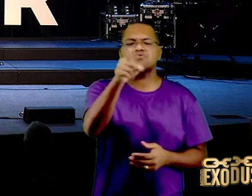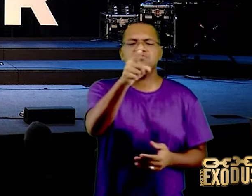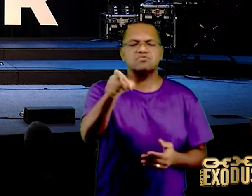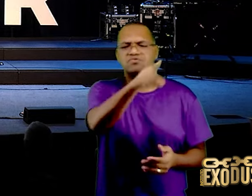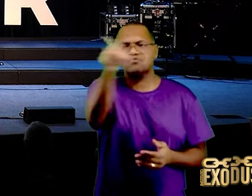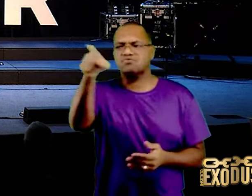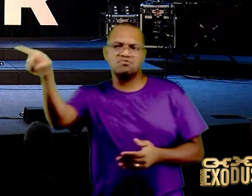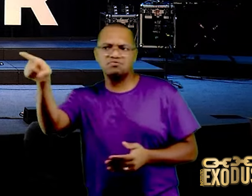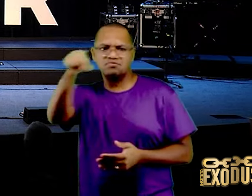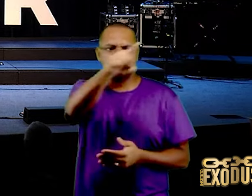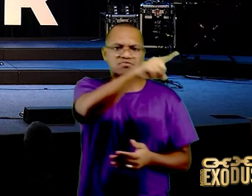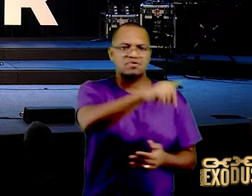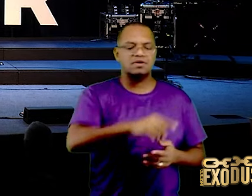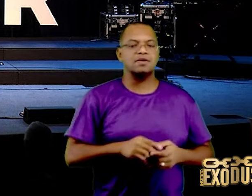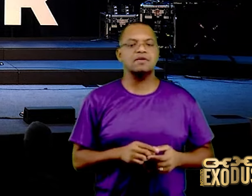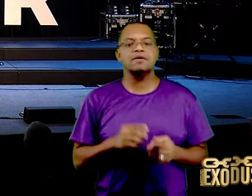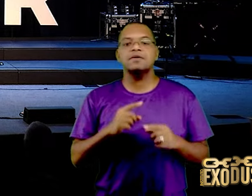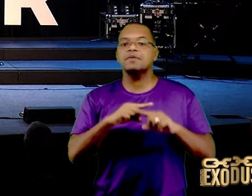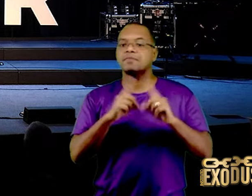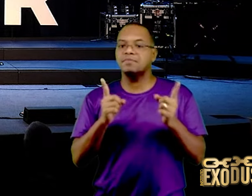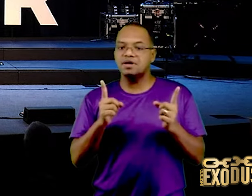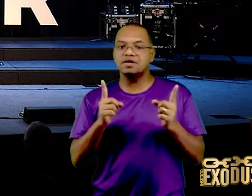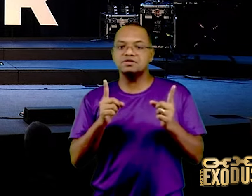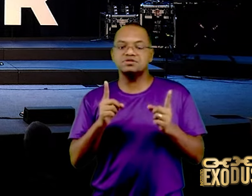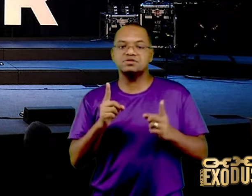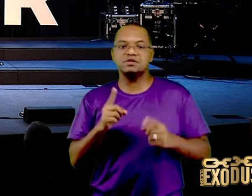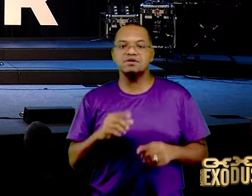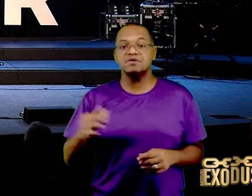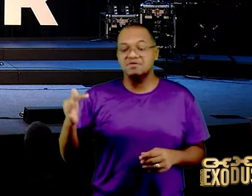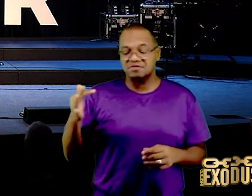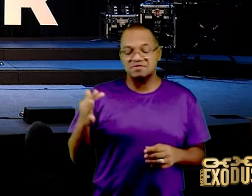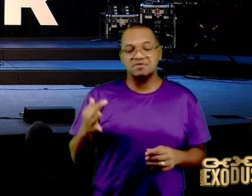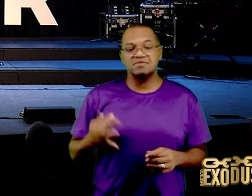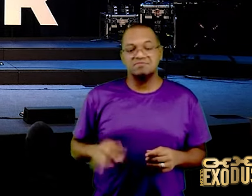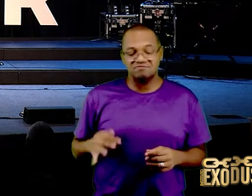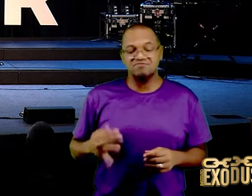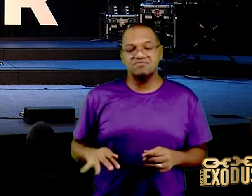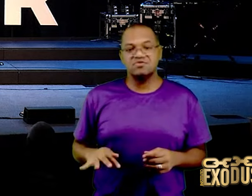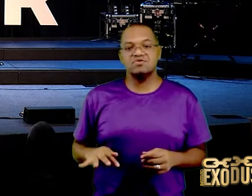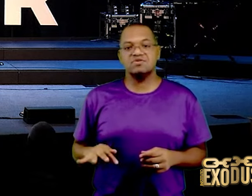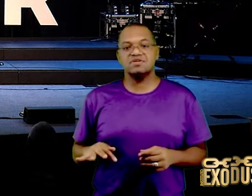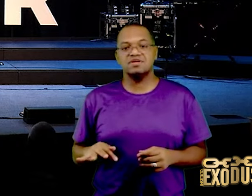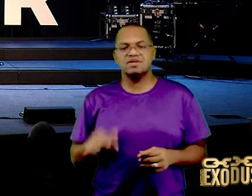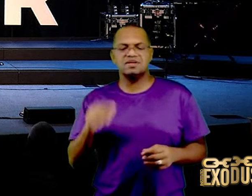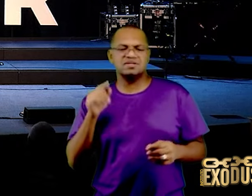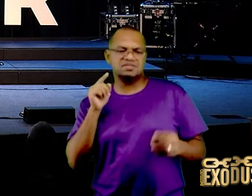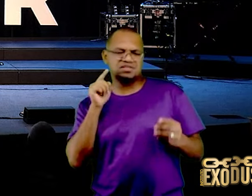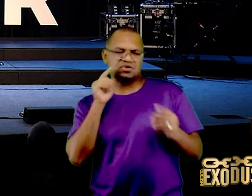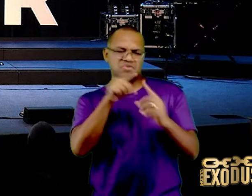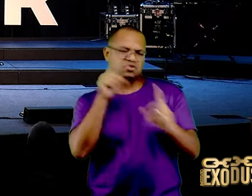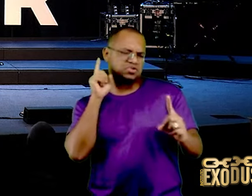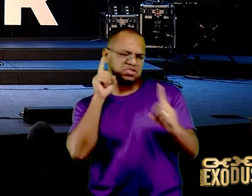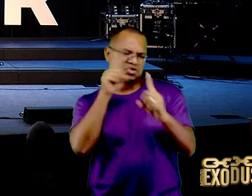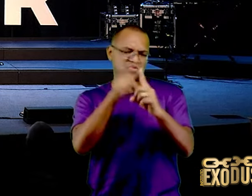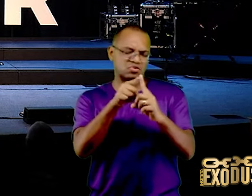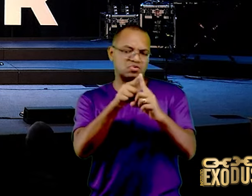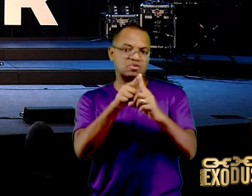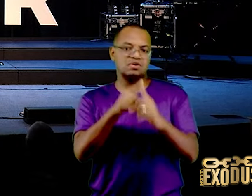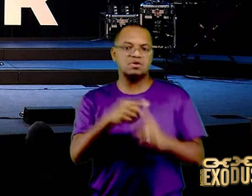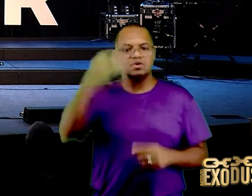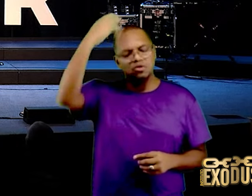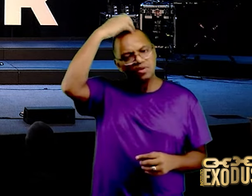e feriu o rei, por entre as brechas, da armadura, olha, por eu fui atingido?